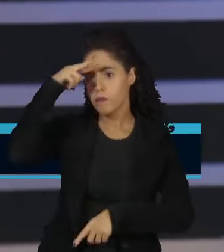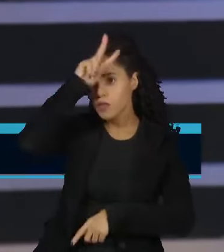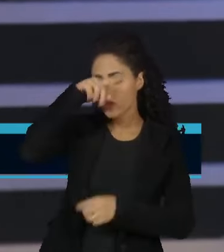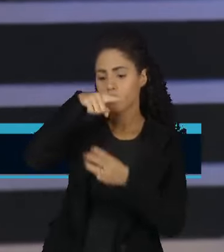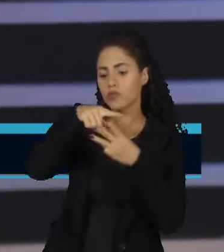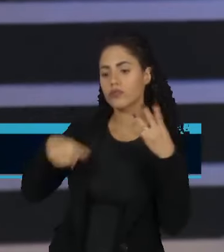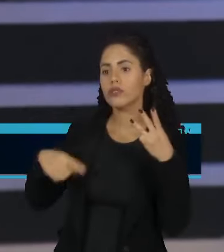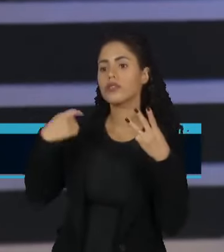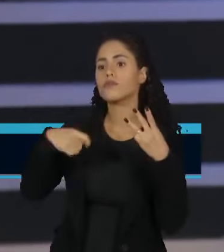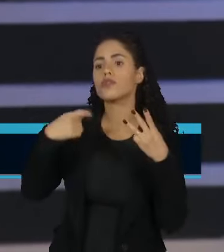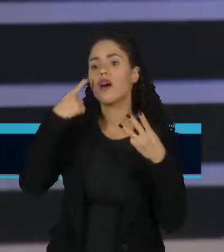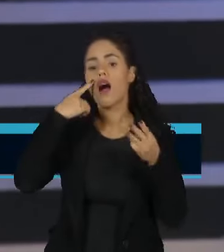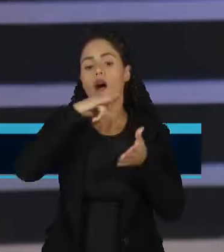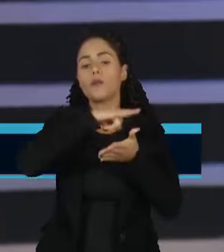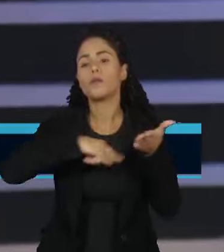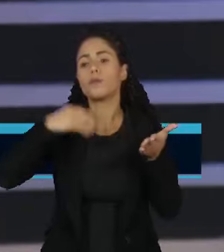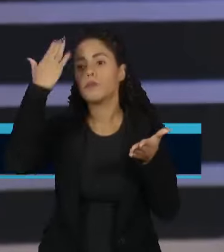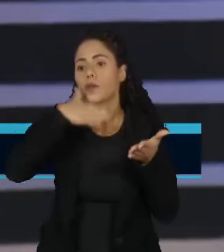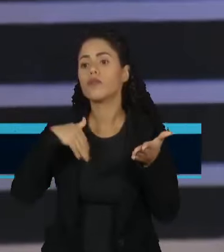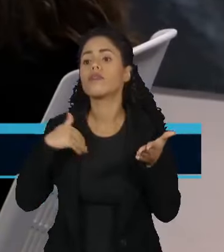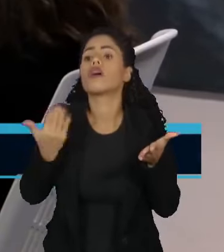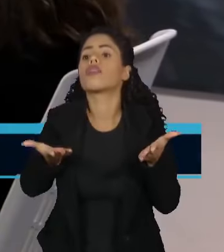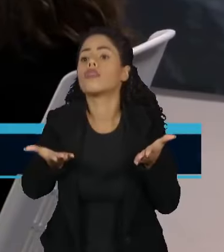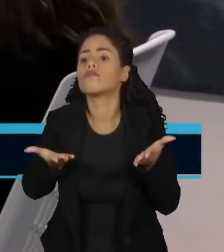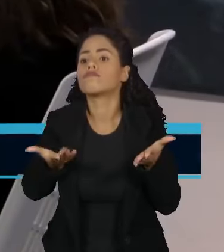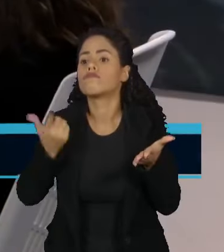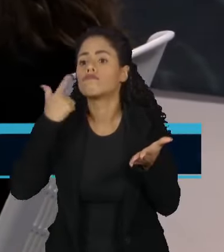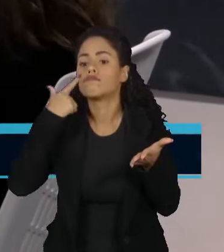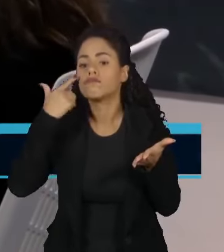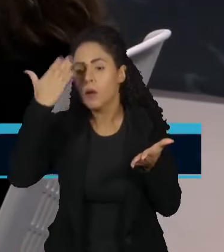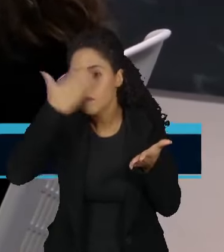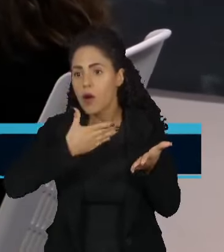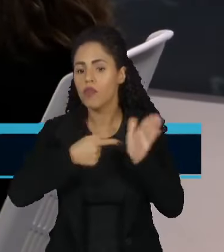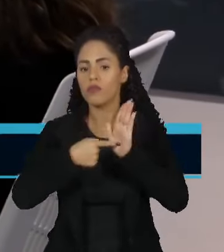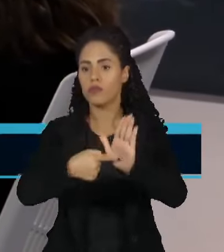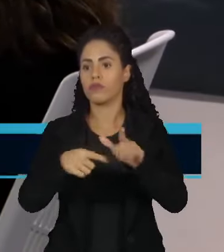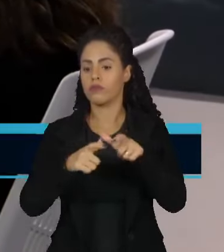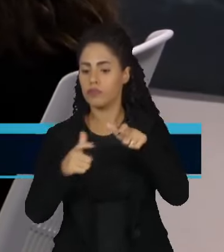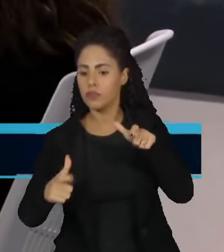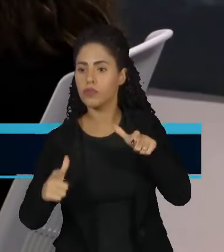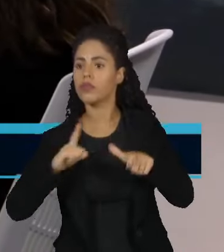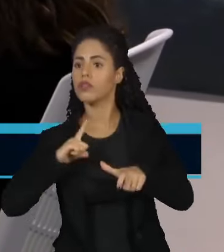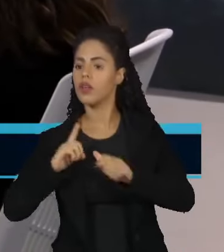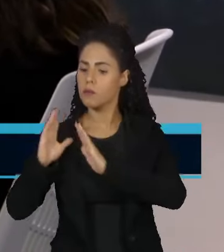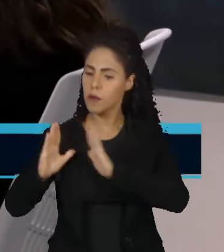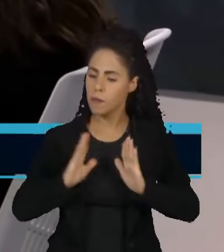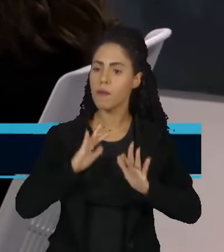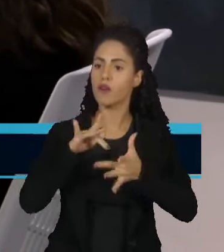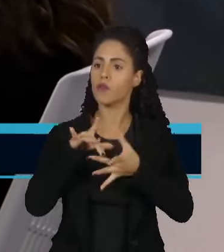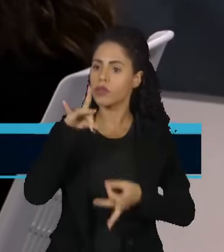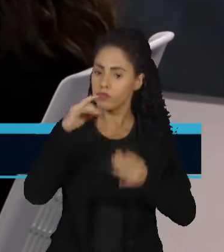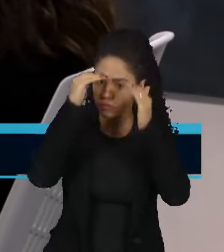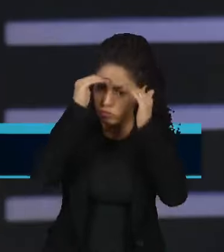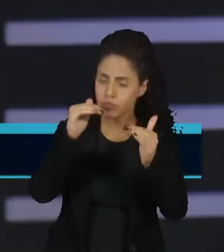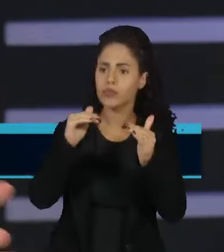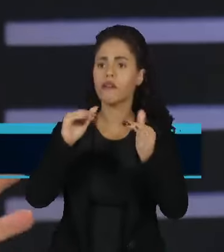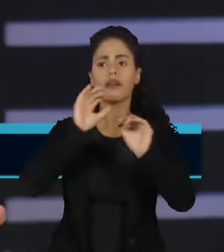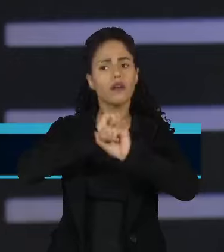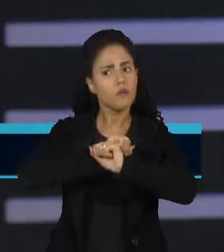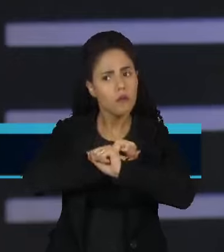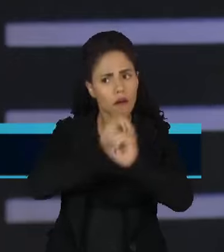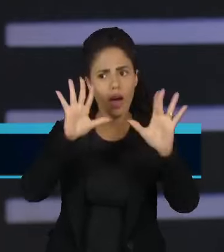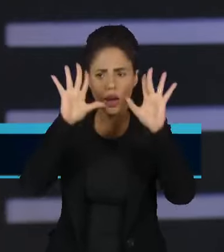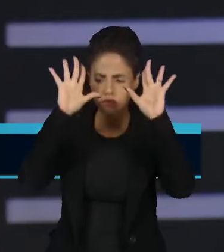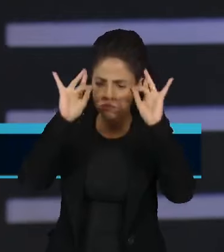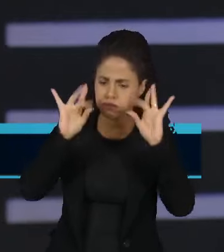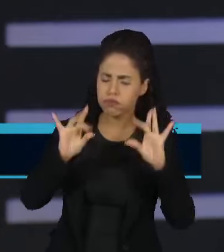necessidade de apresentar esses documentos, de trazer à baila a comprovação de que houve um processo com lisura, que, bem ou